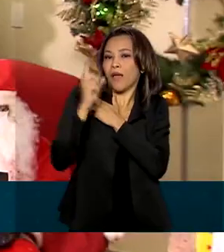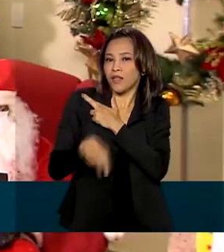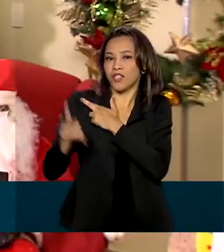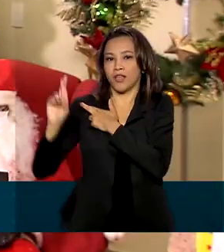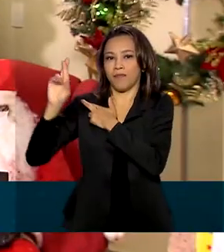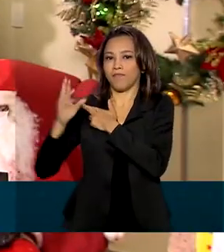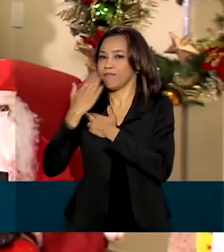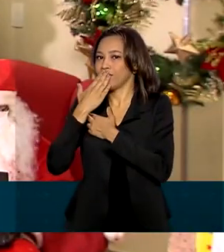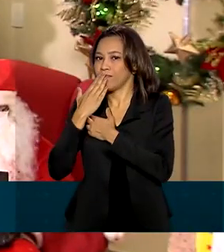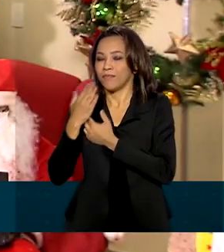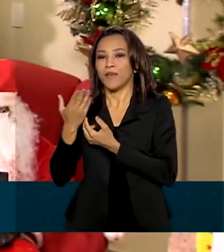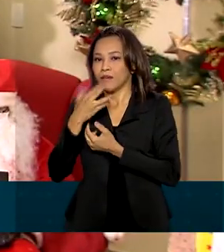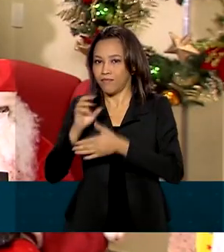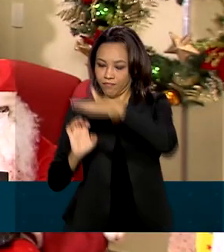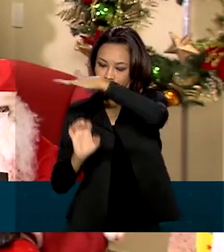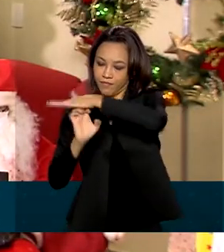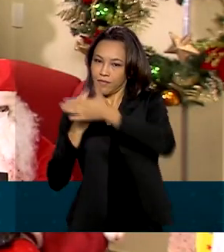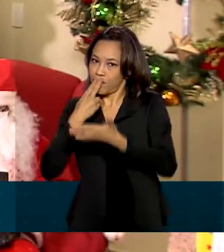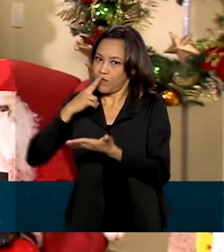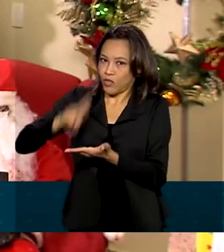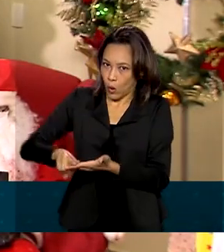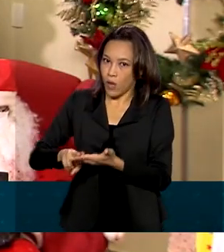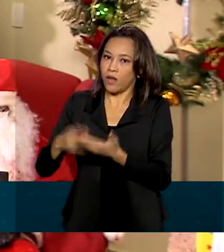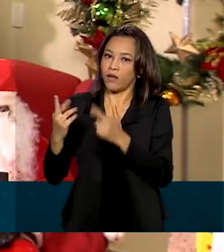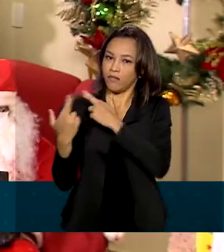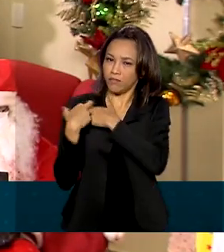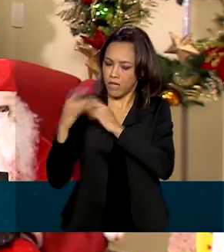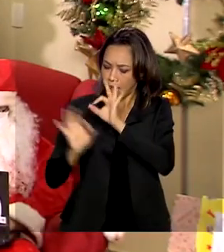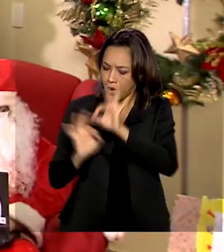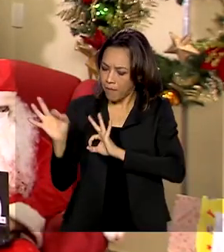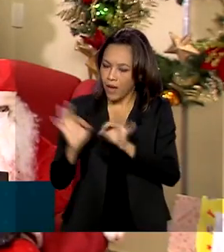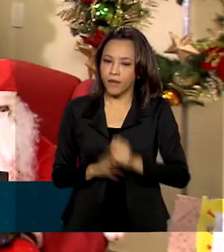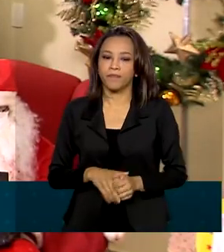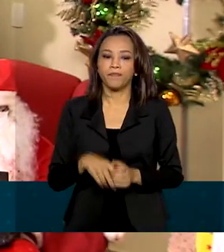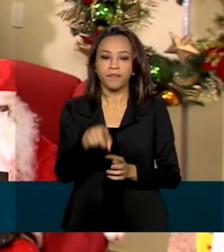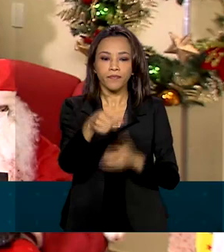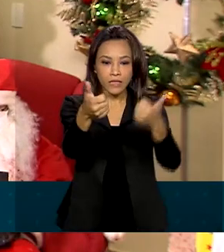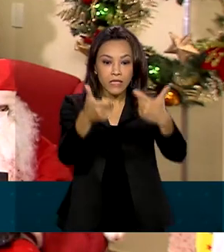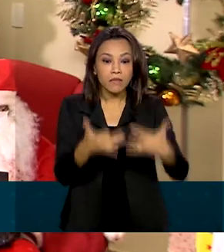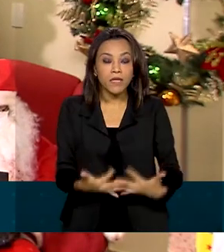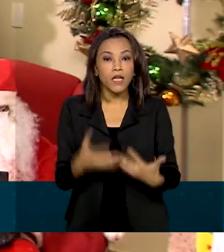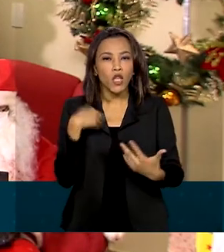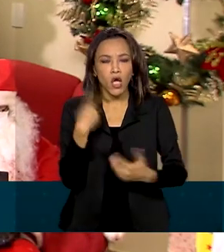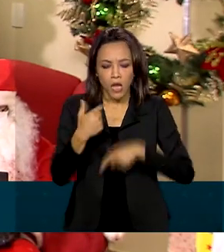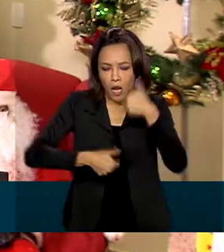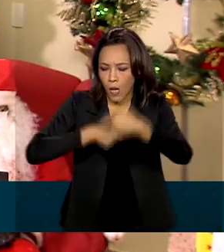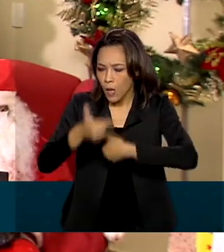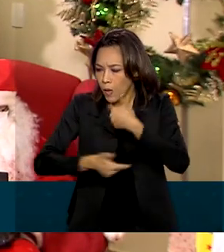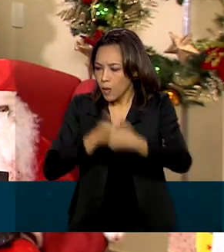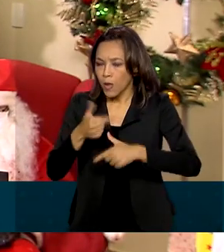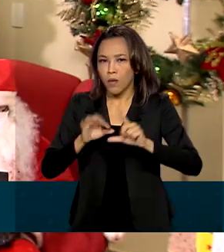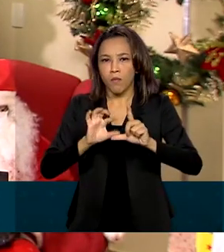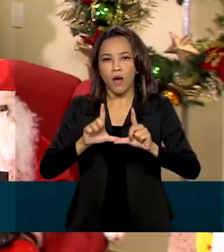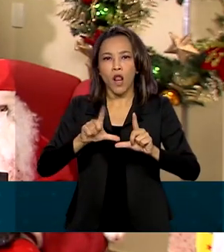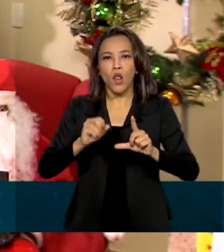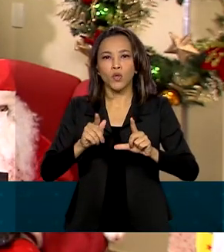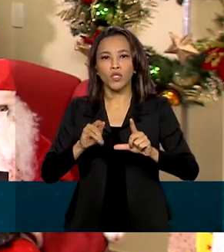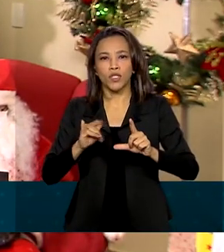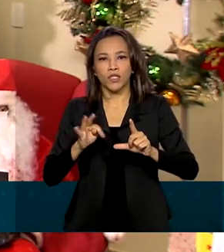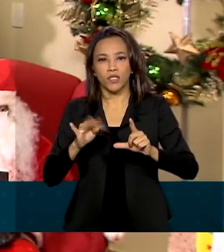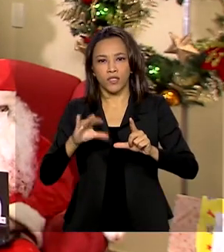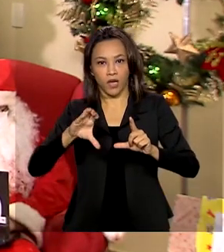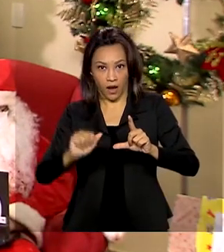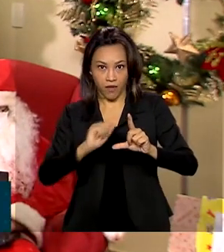Correios. Eles cuidam de tudo. A gente faz uma logística intensa para que esses presentes possam chegar às